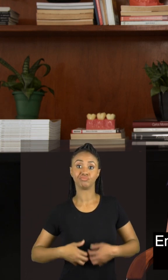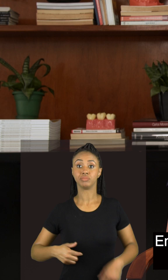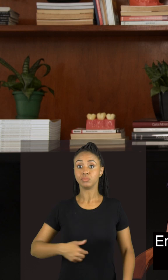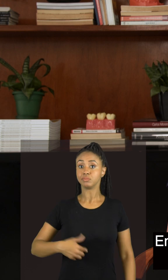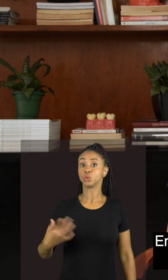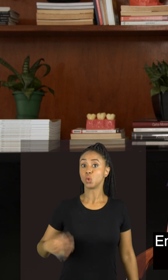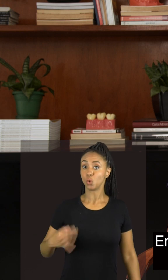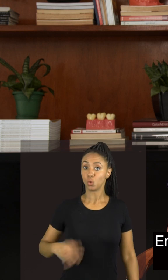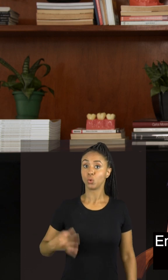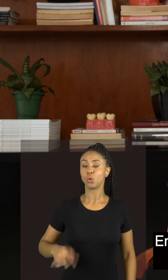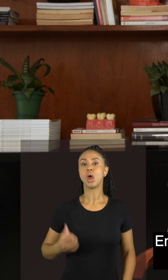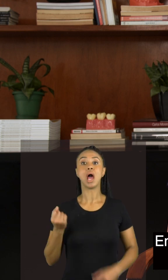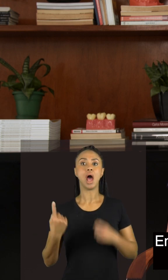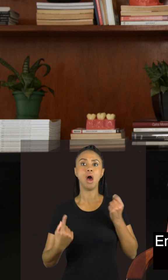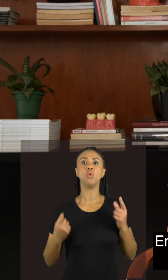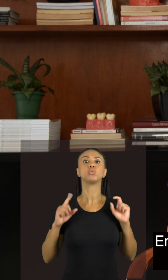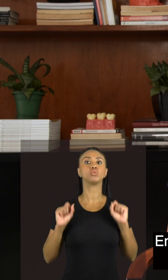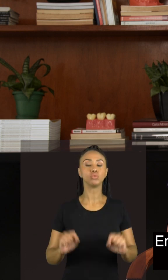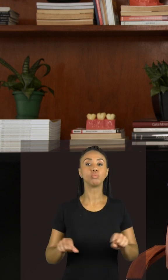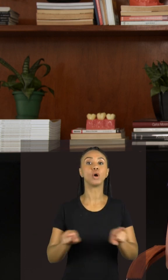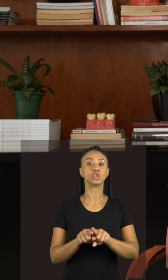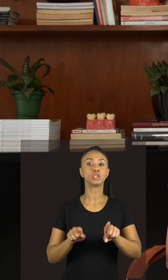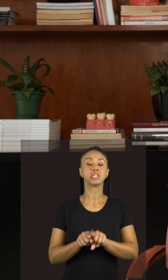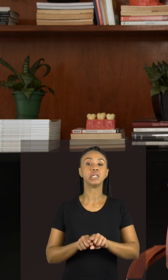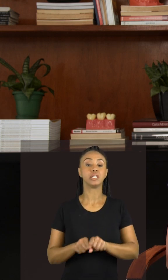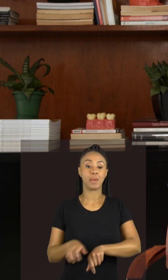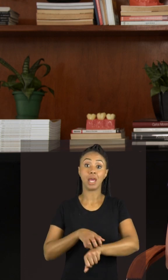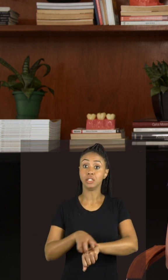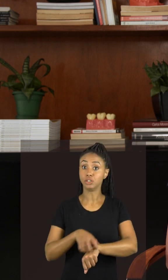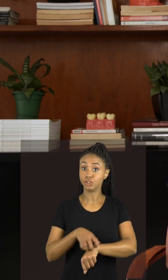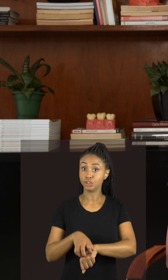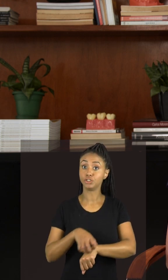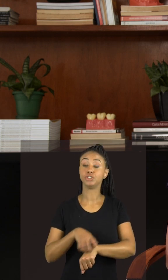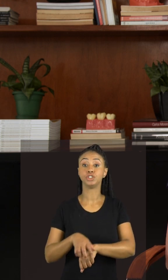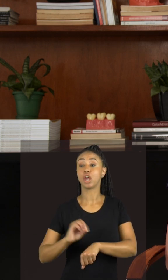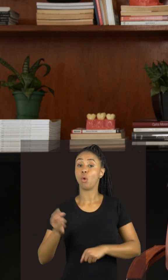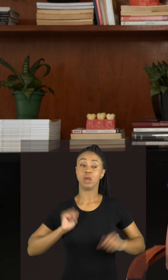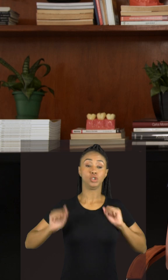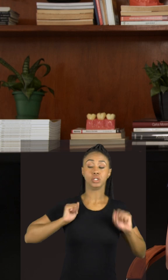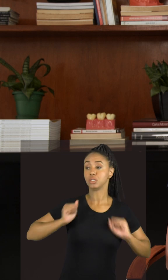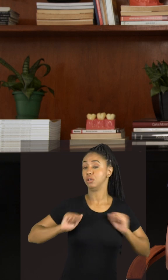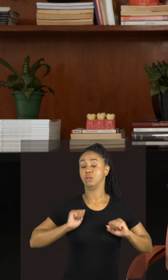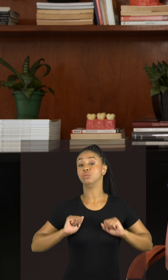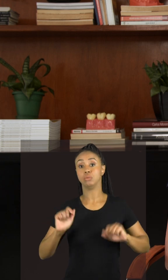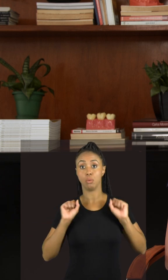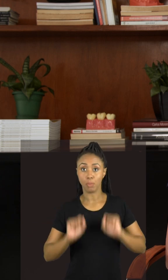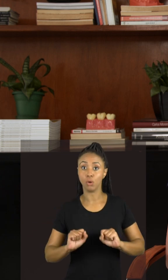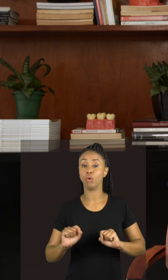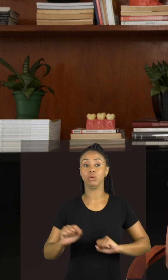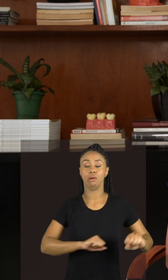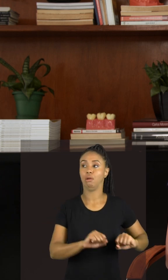Em alguns casos, até mais graves, podem até produzir algumas reações alérgicas, agitação, ansiedade.